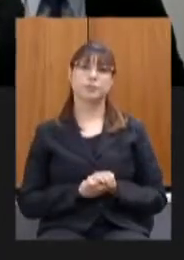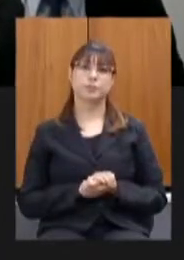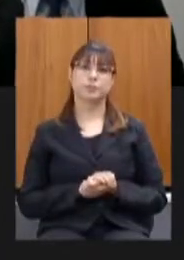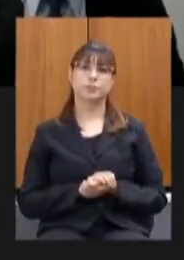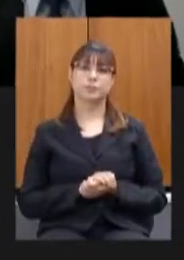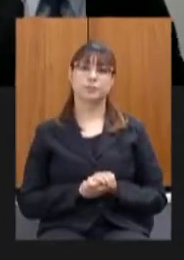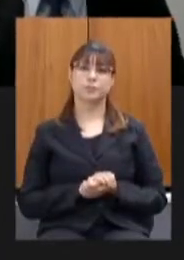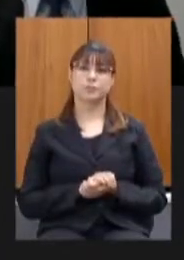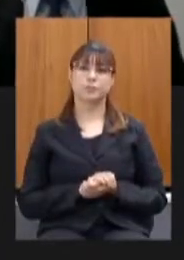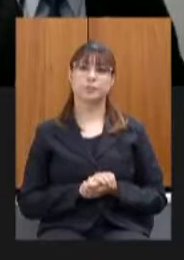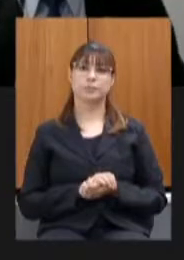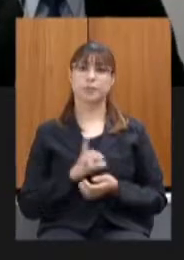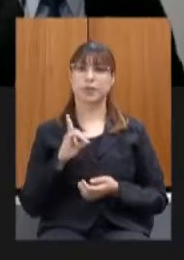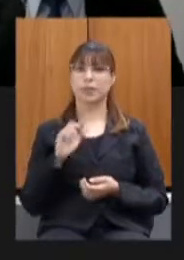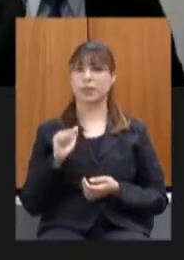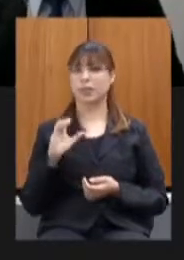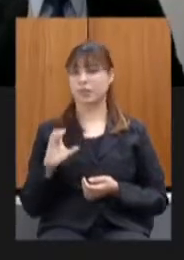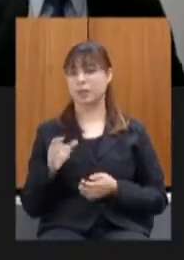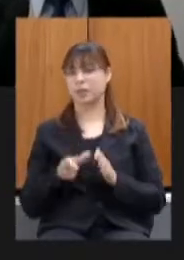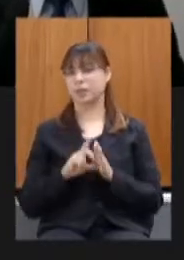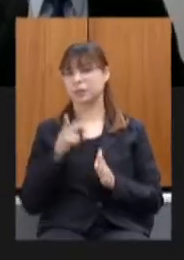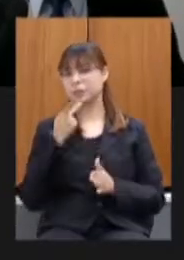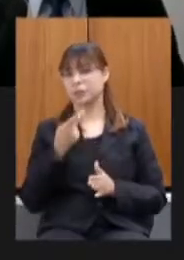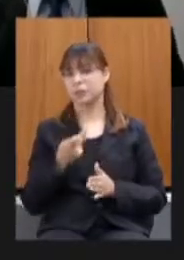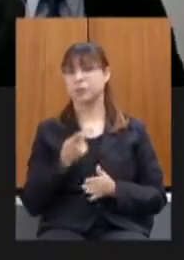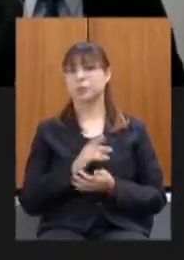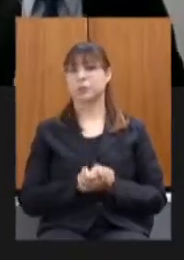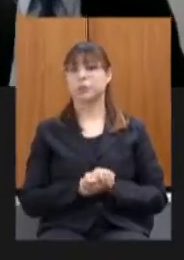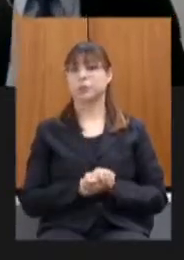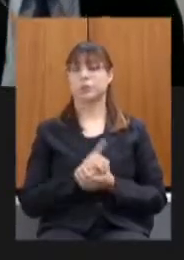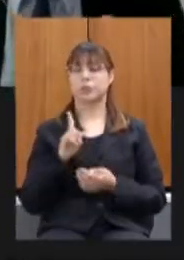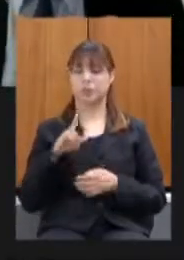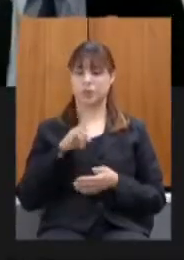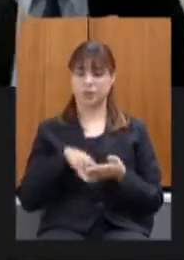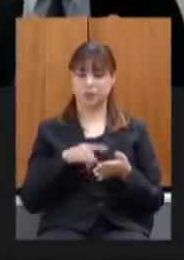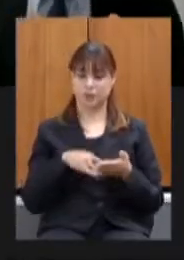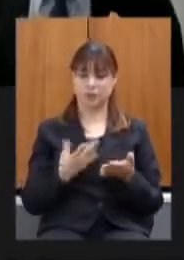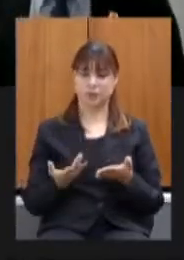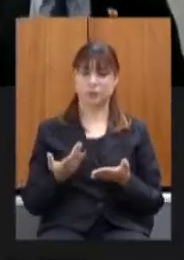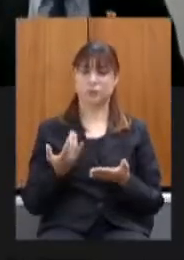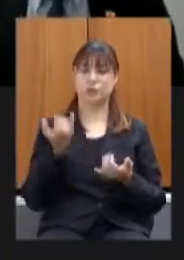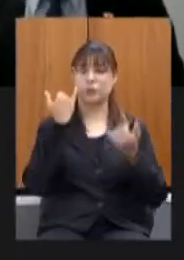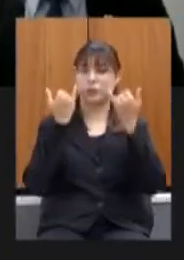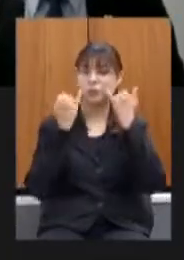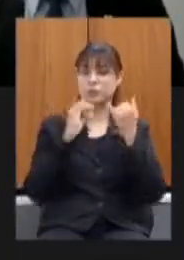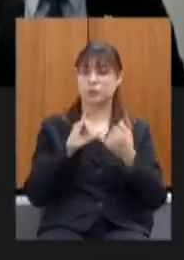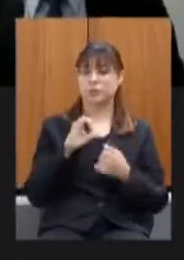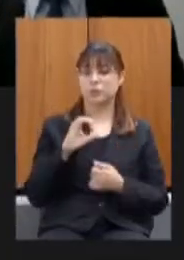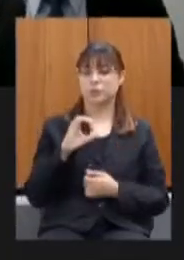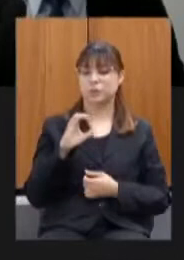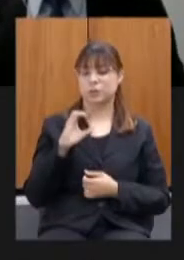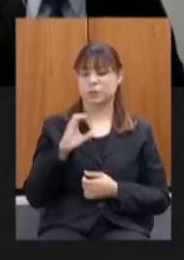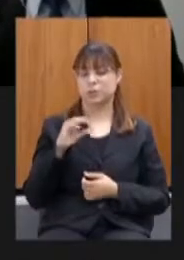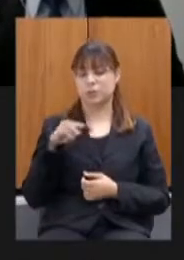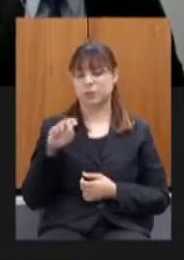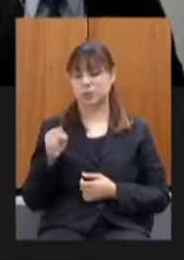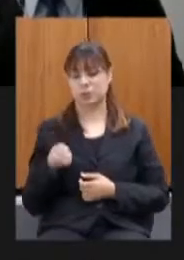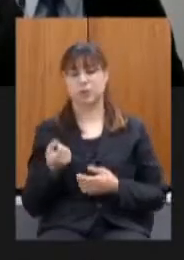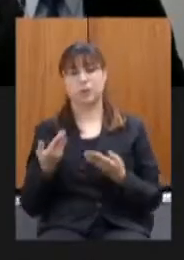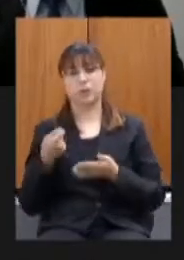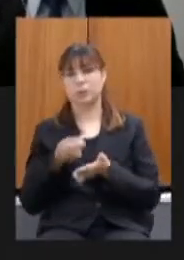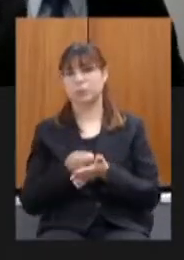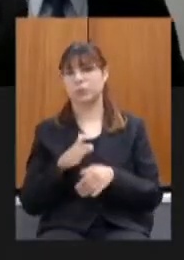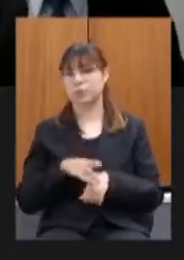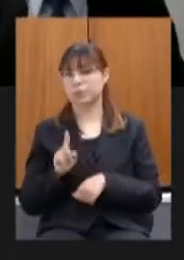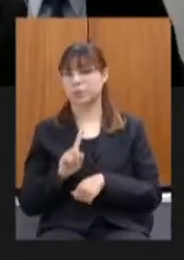o DAP como eu coloquei também nessa declaração de apuração de formação do ICMS ela foi então desobrigada isso